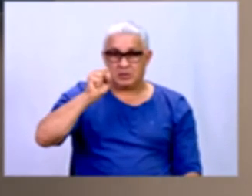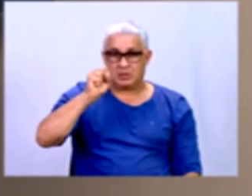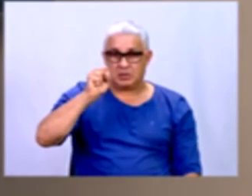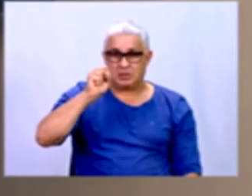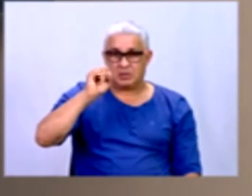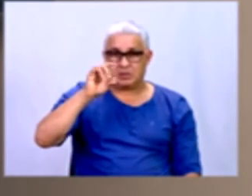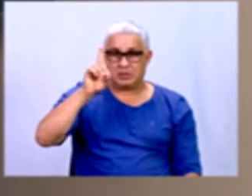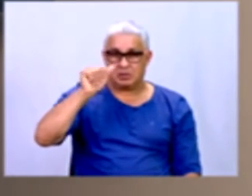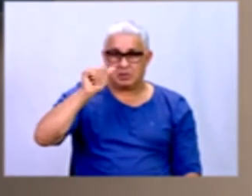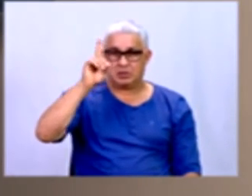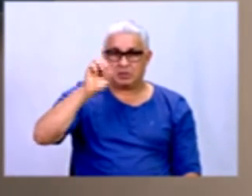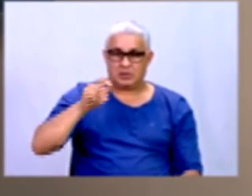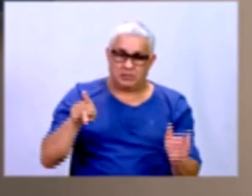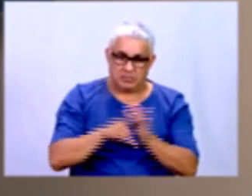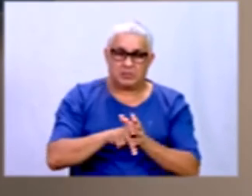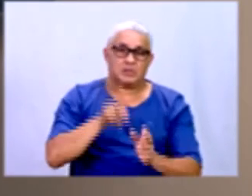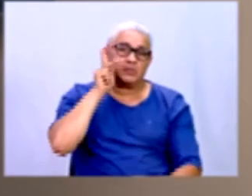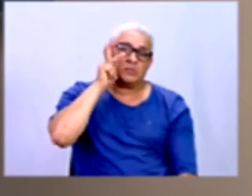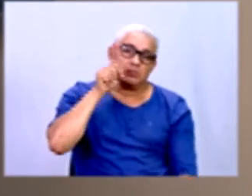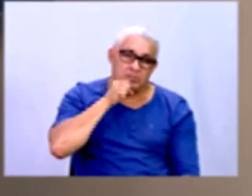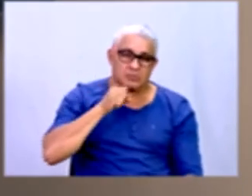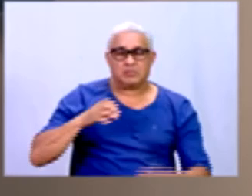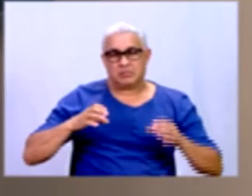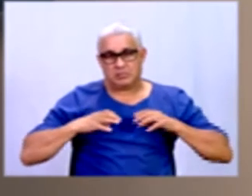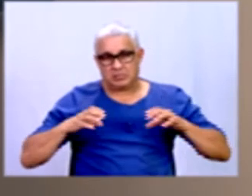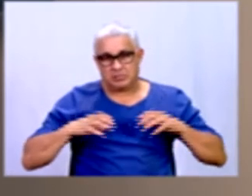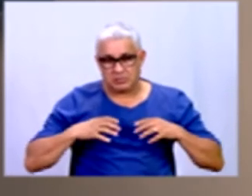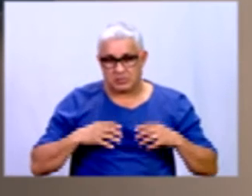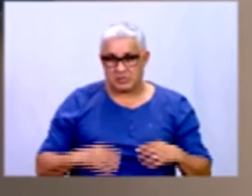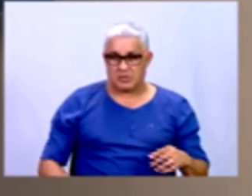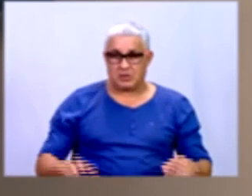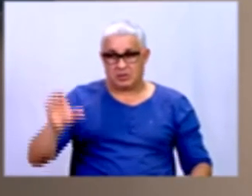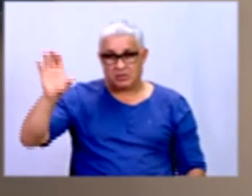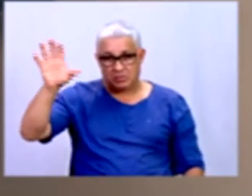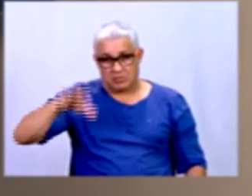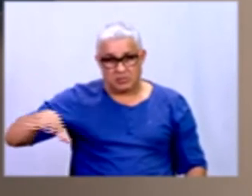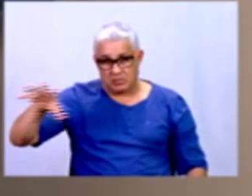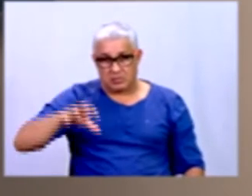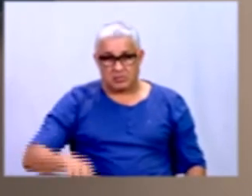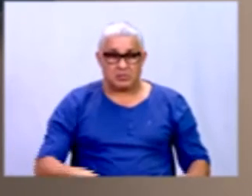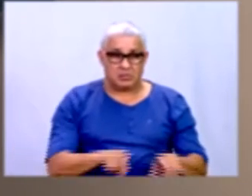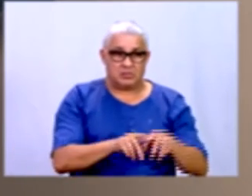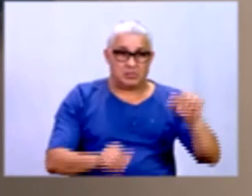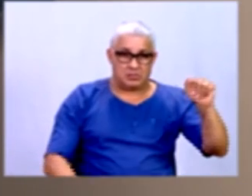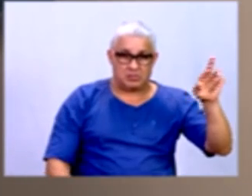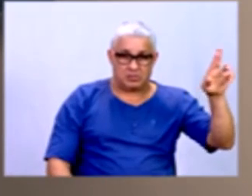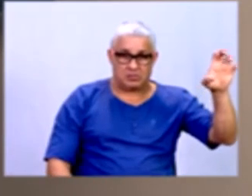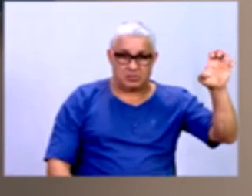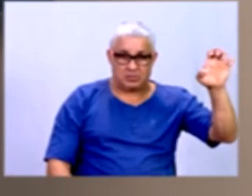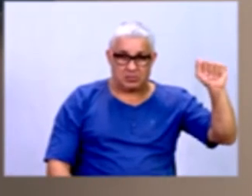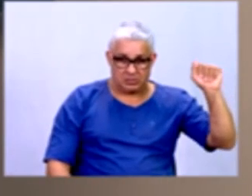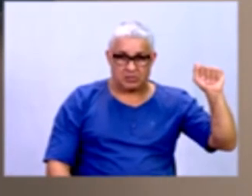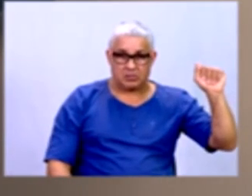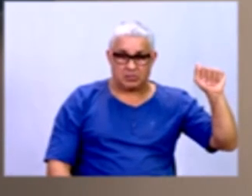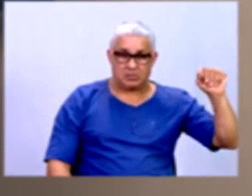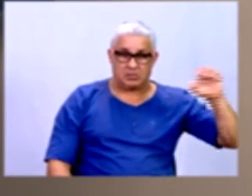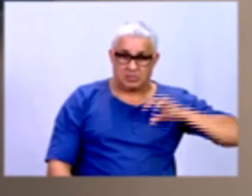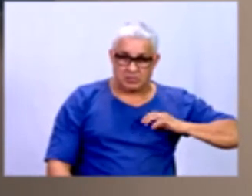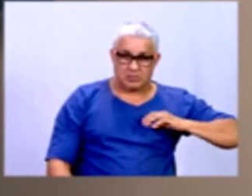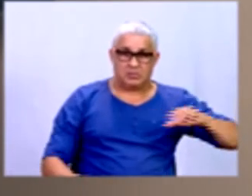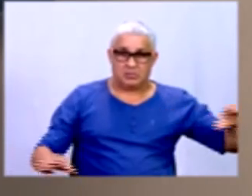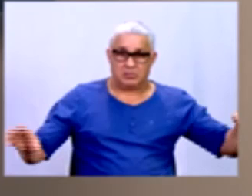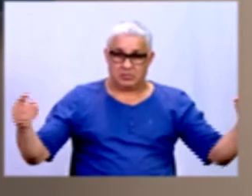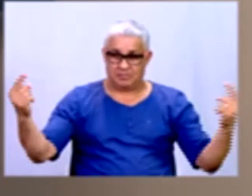de pessoas de Porto Velho, que é uma grandeza, e a área da nossa cidade, que é outra grandeza.